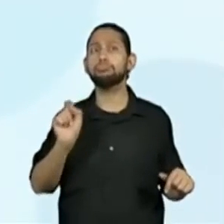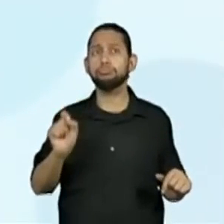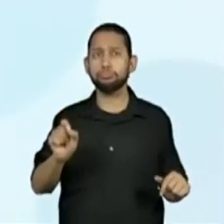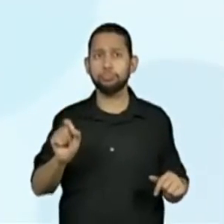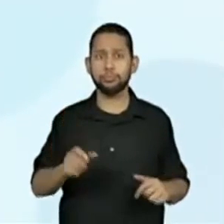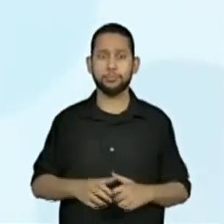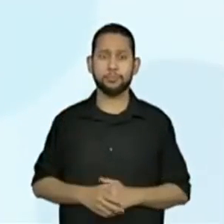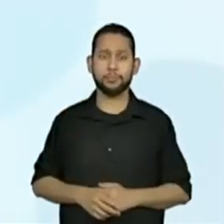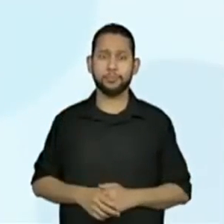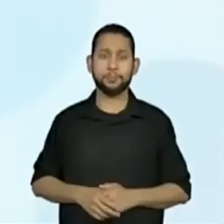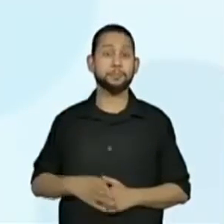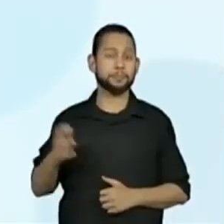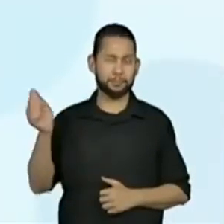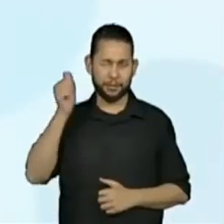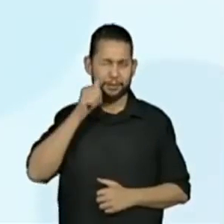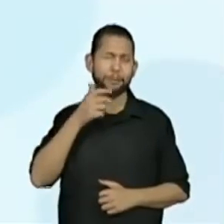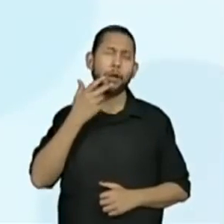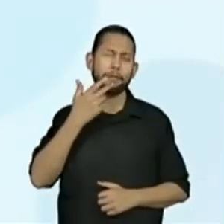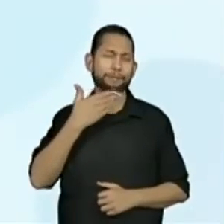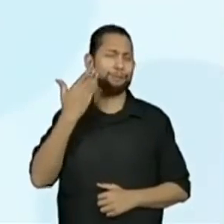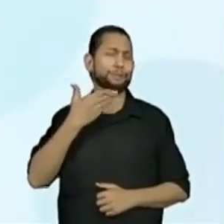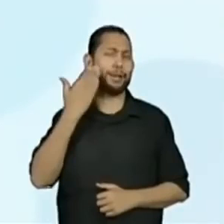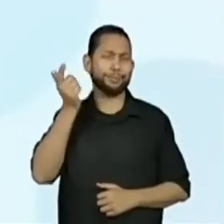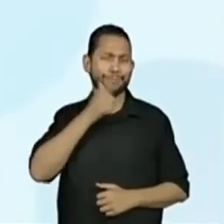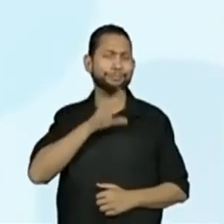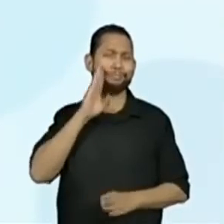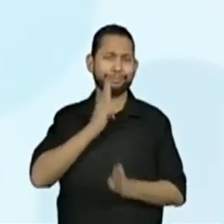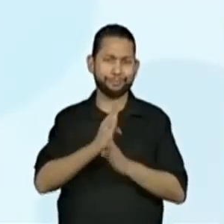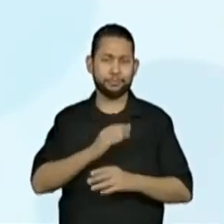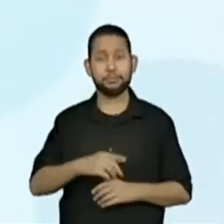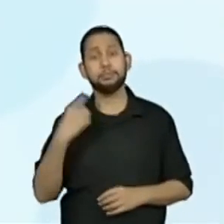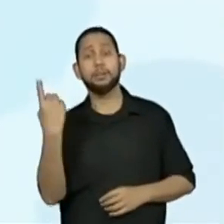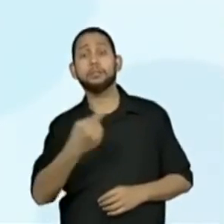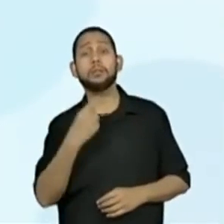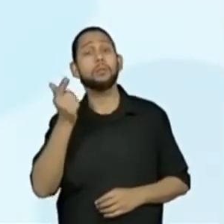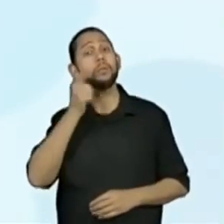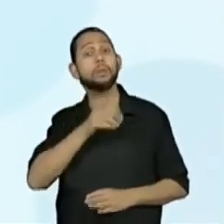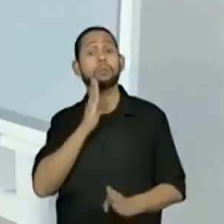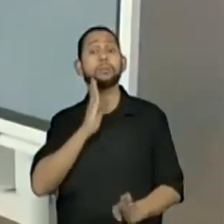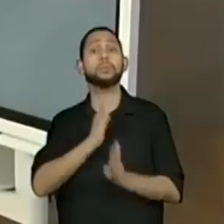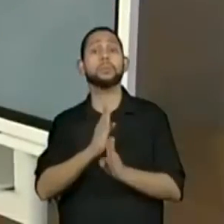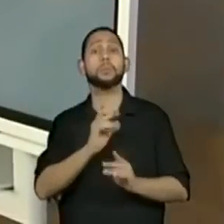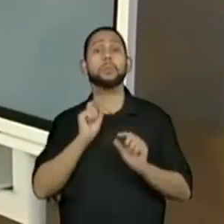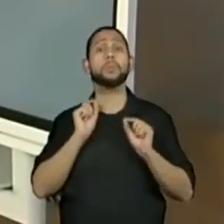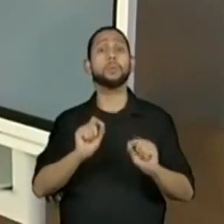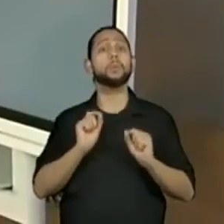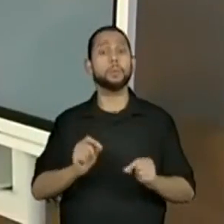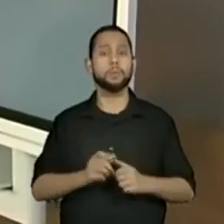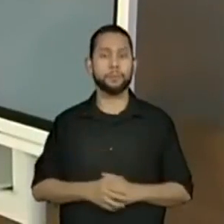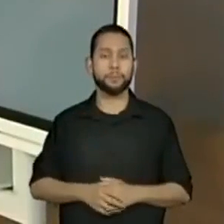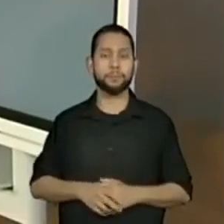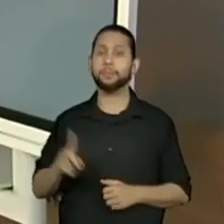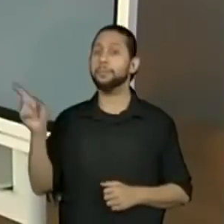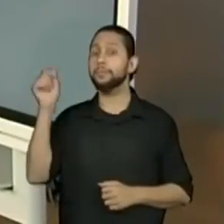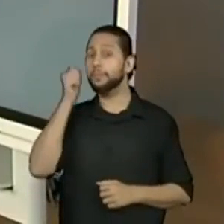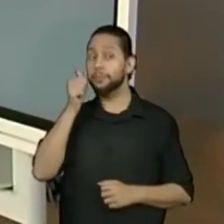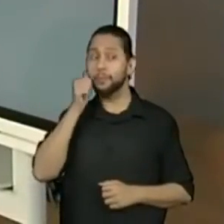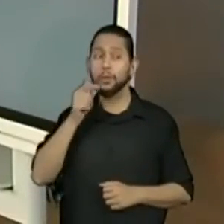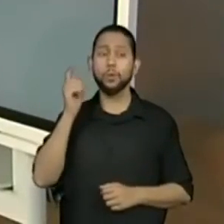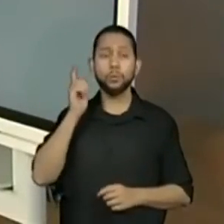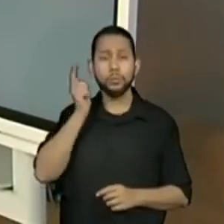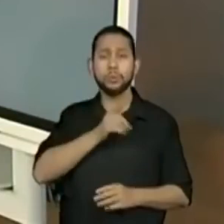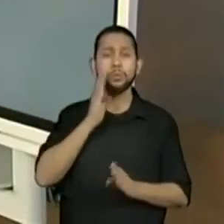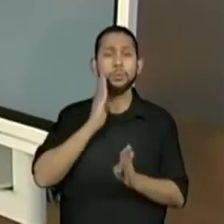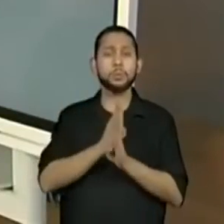E a Natália disse que esse é fácil. Como a gente pode ajudar então a Natália e como a gente vai pensar